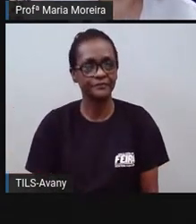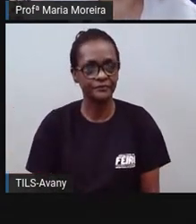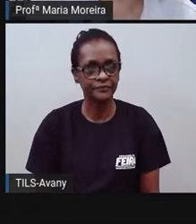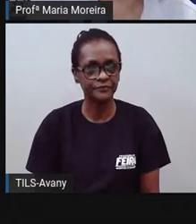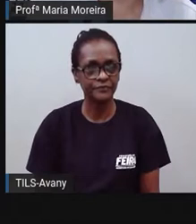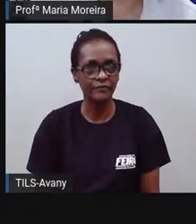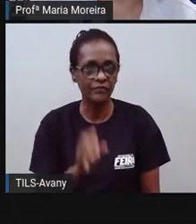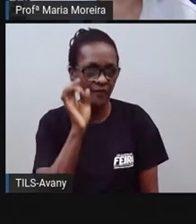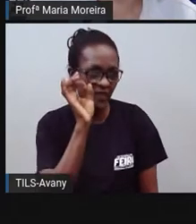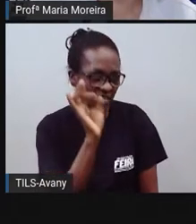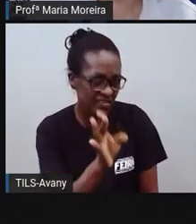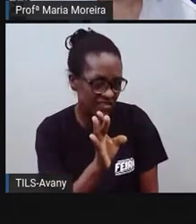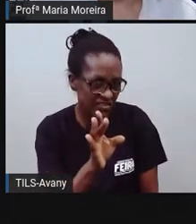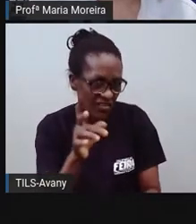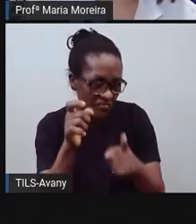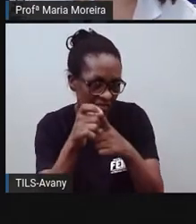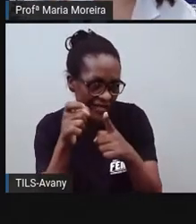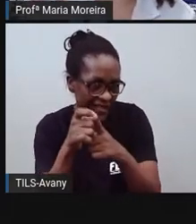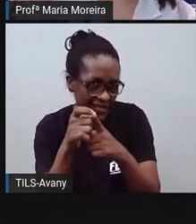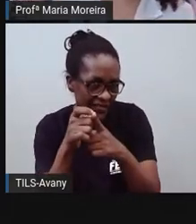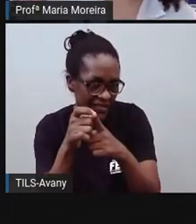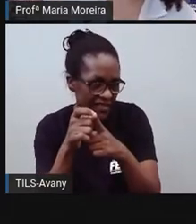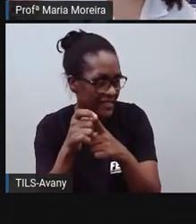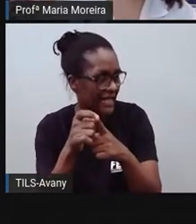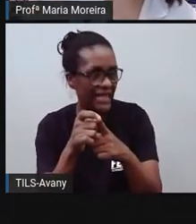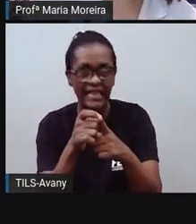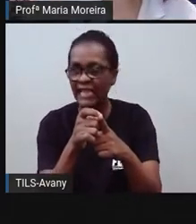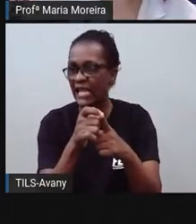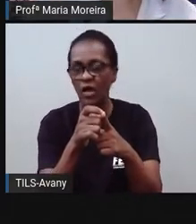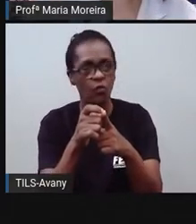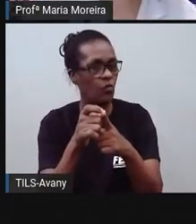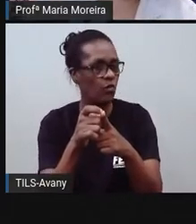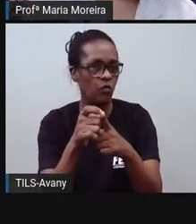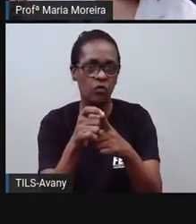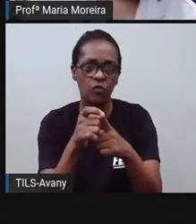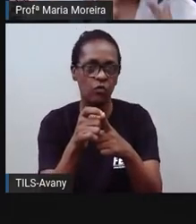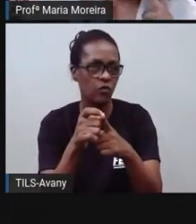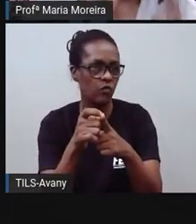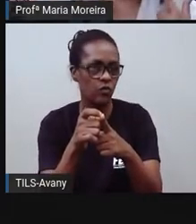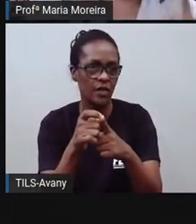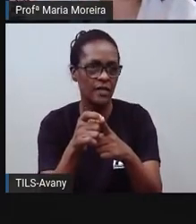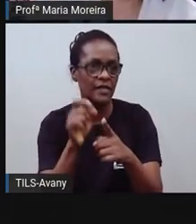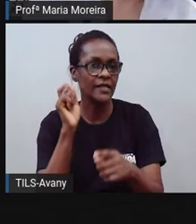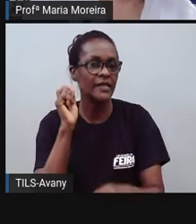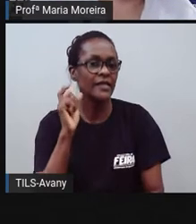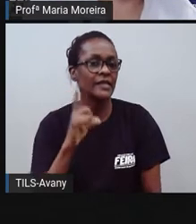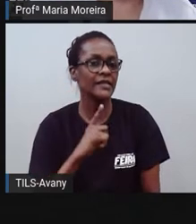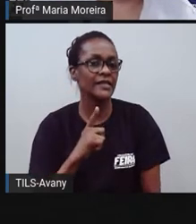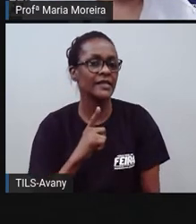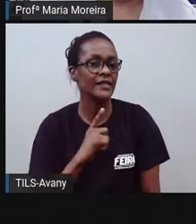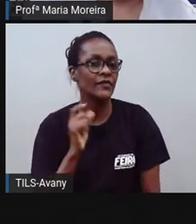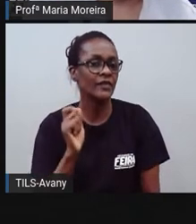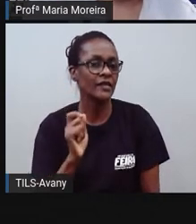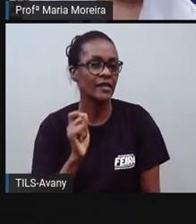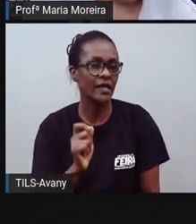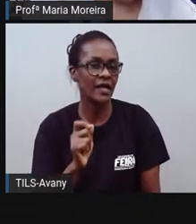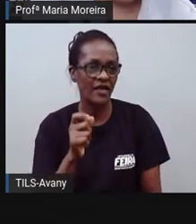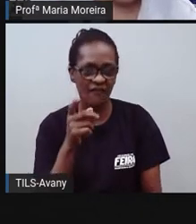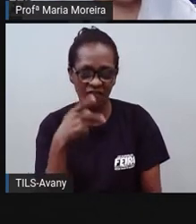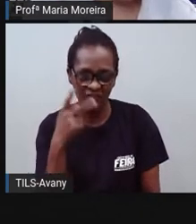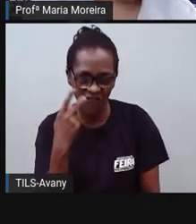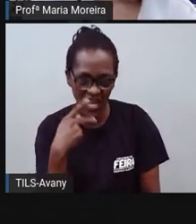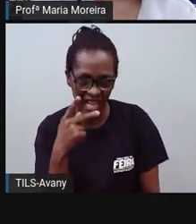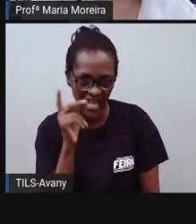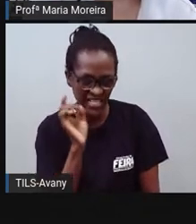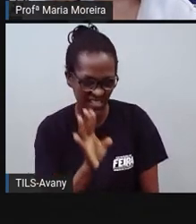que são apenas as palavras aí? Ah, não, a cultura africana tem influência apenas no nosso falar. Mas é